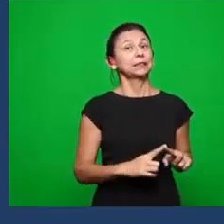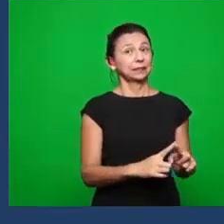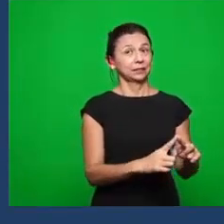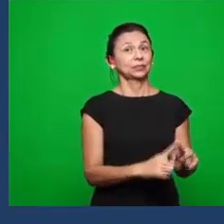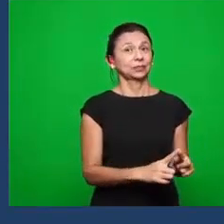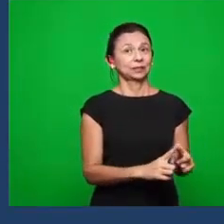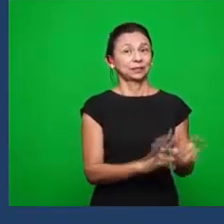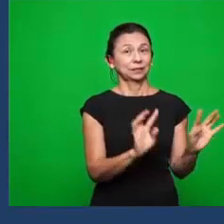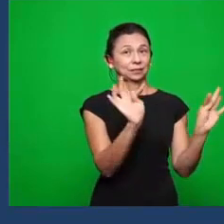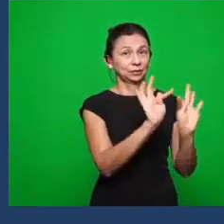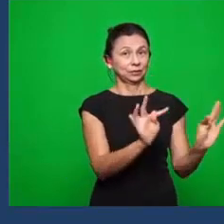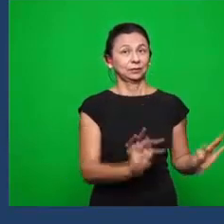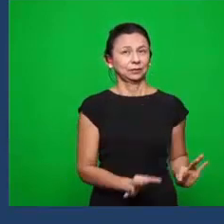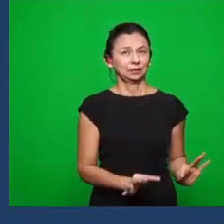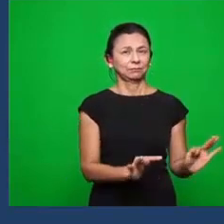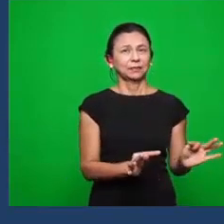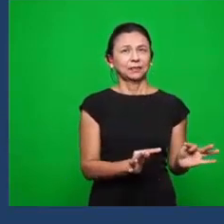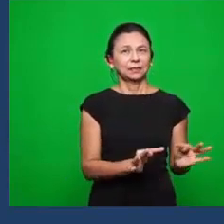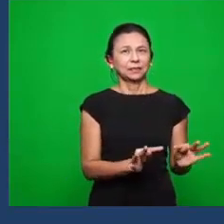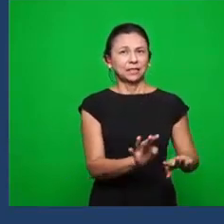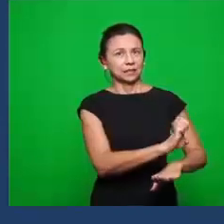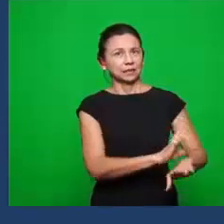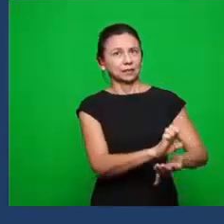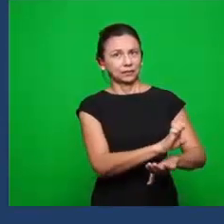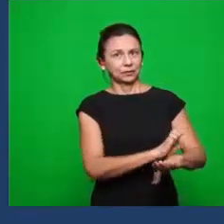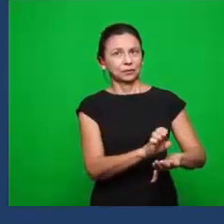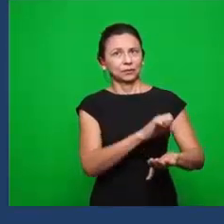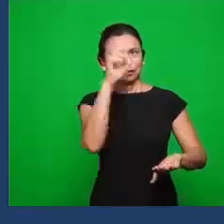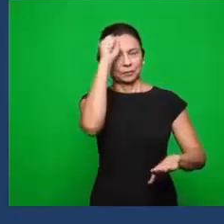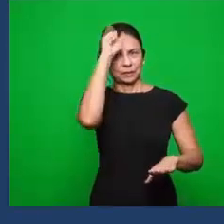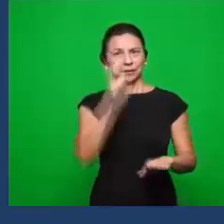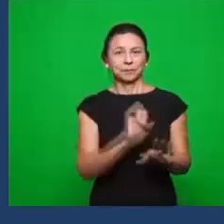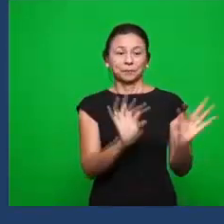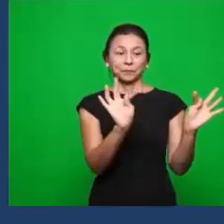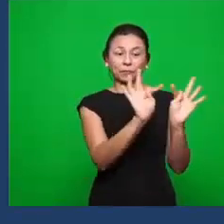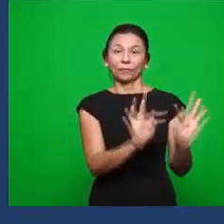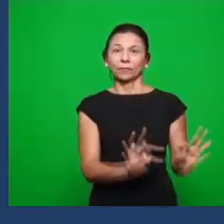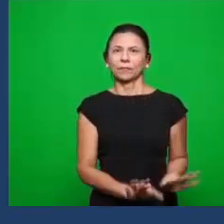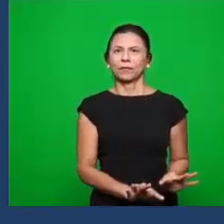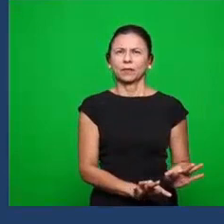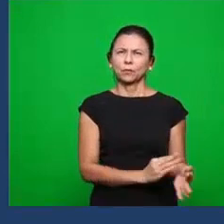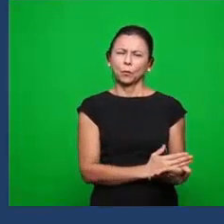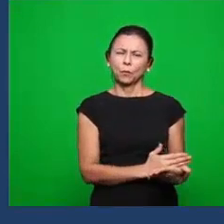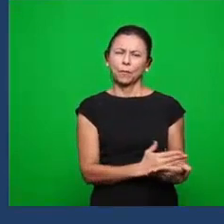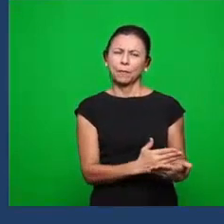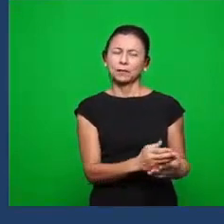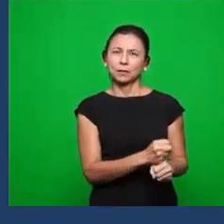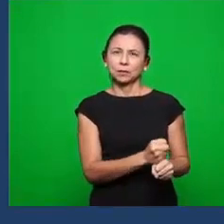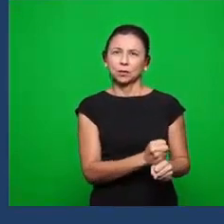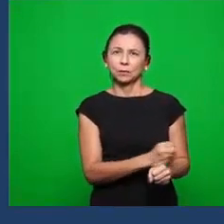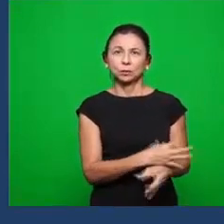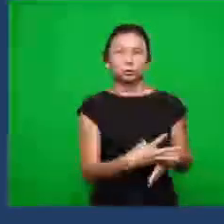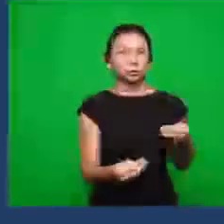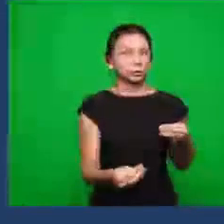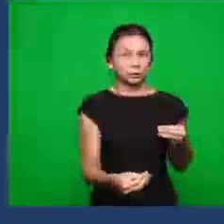É, que já temos aí, já desde o Éfes nós vemos isso aqui. Na verdade, Teatira, dessas primeiras obras, elas não desapareceram.